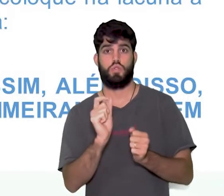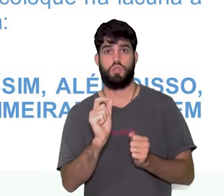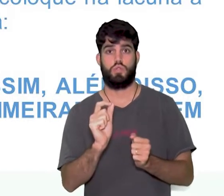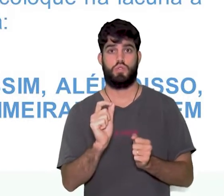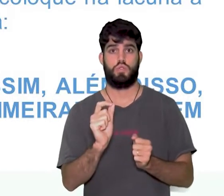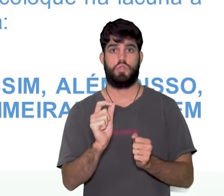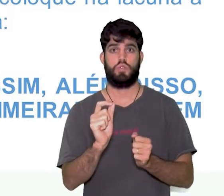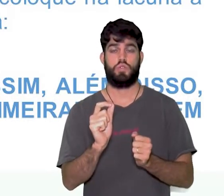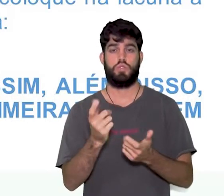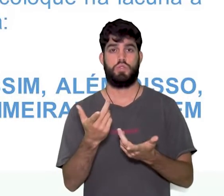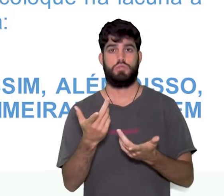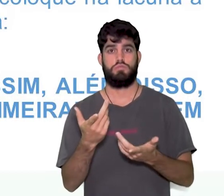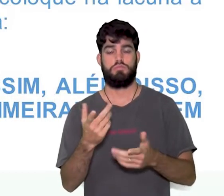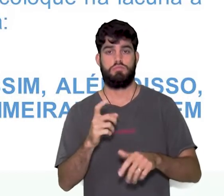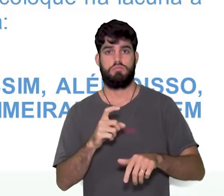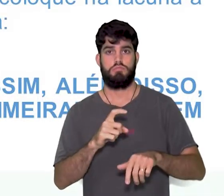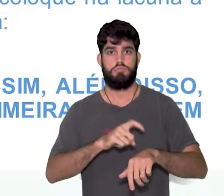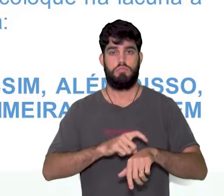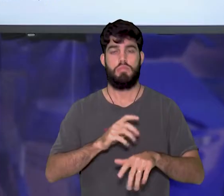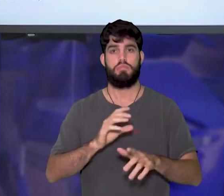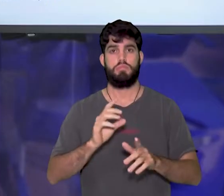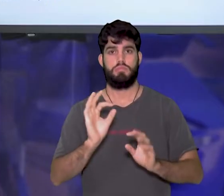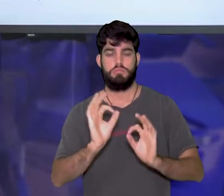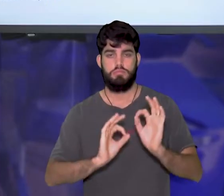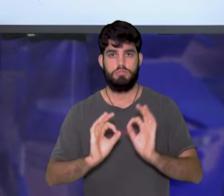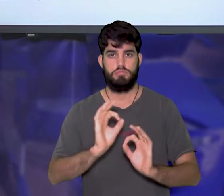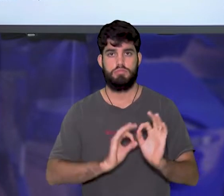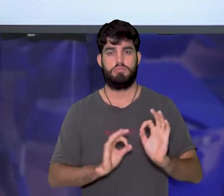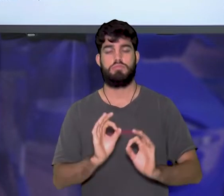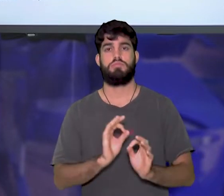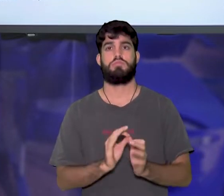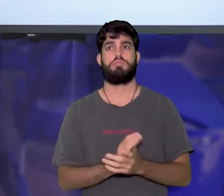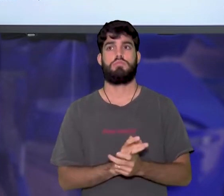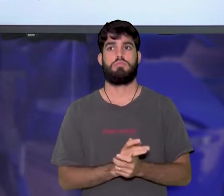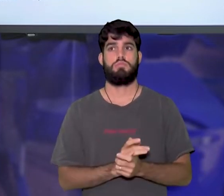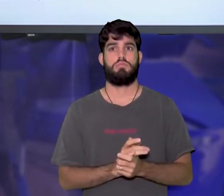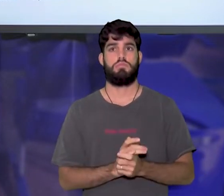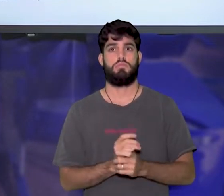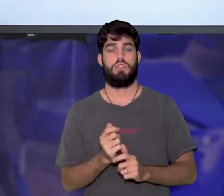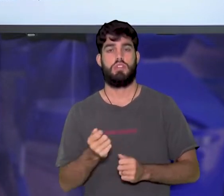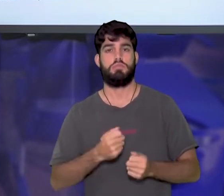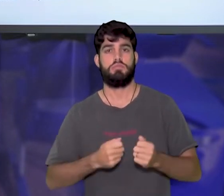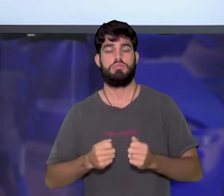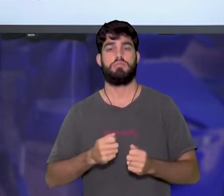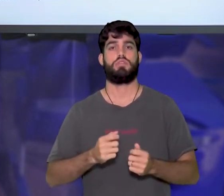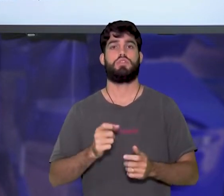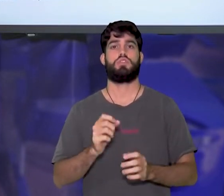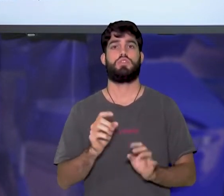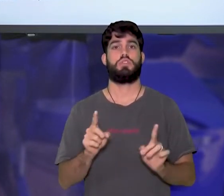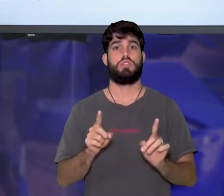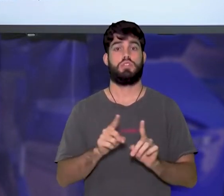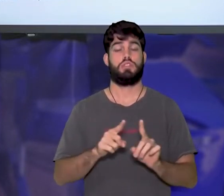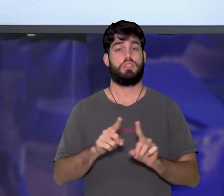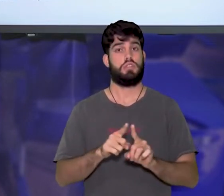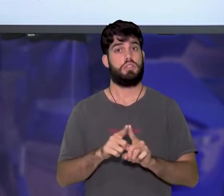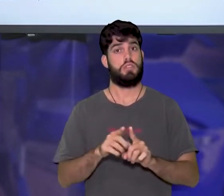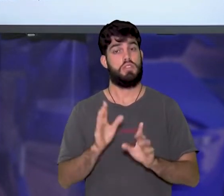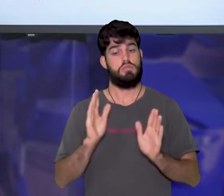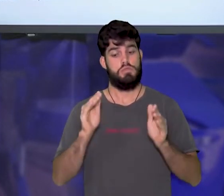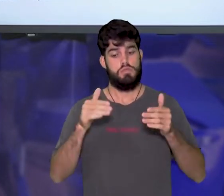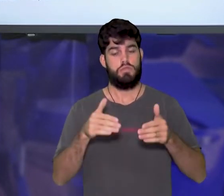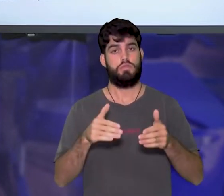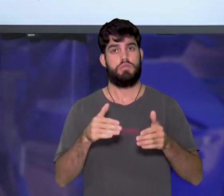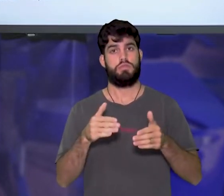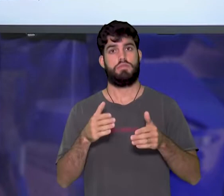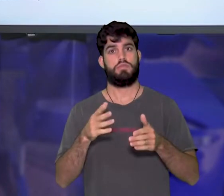os períodos. Vocês vão organizar esses articuladores, esses conectivos, nos períodos que